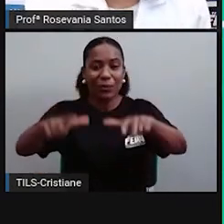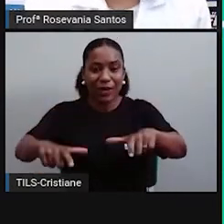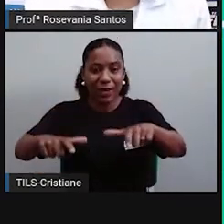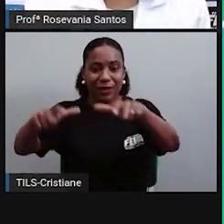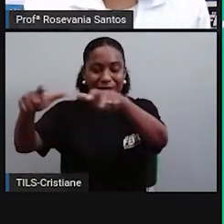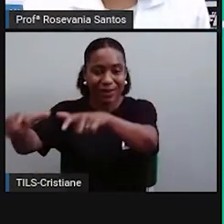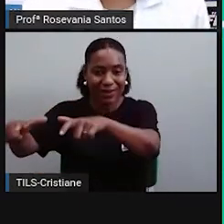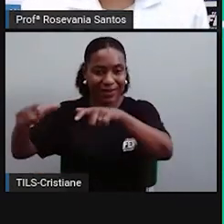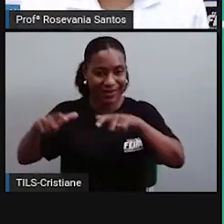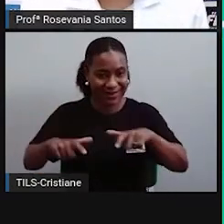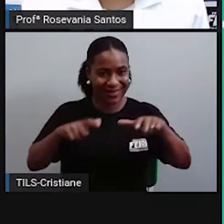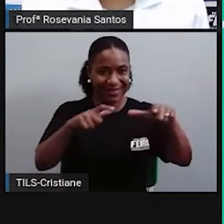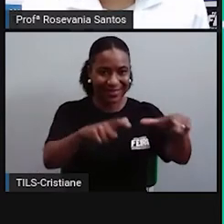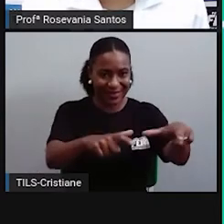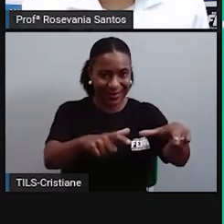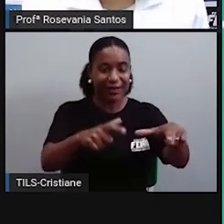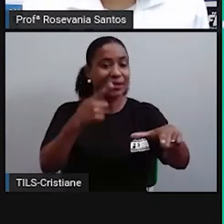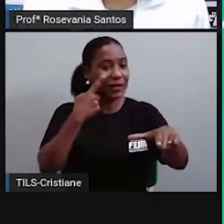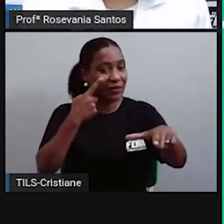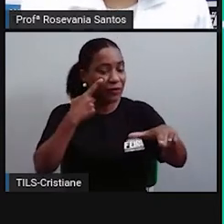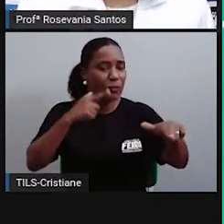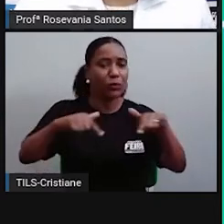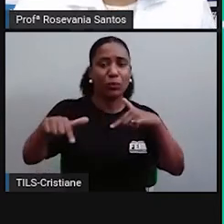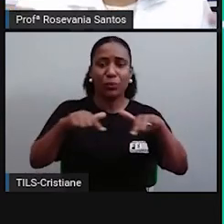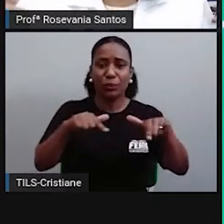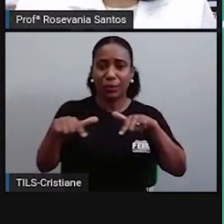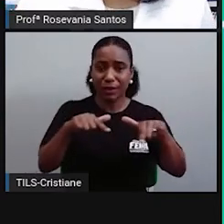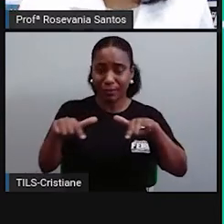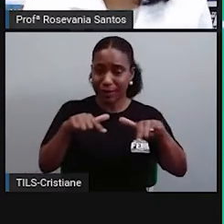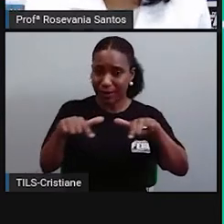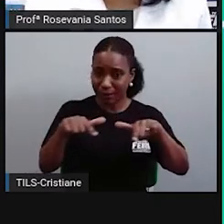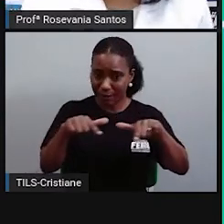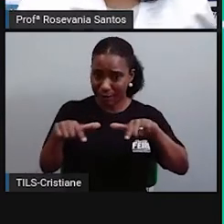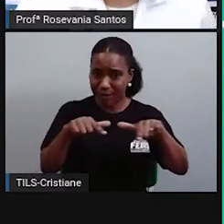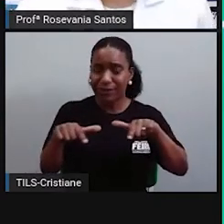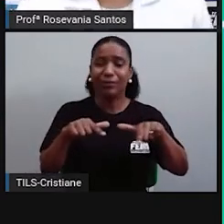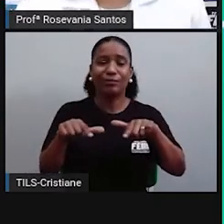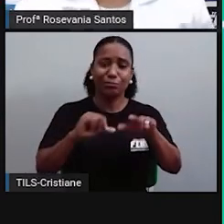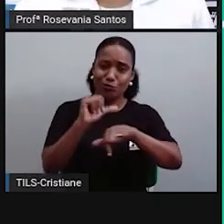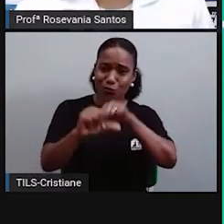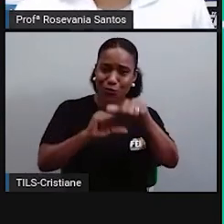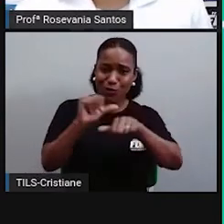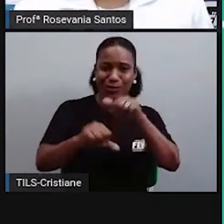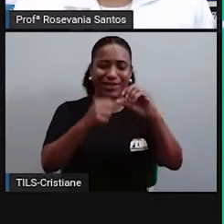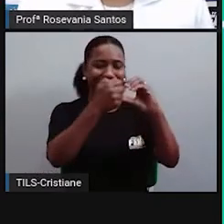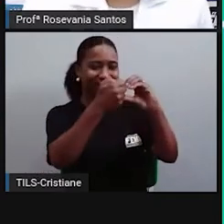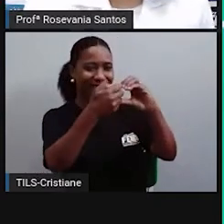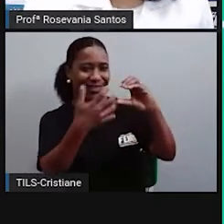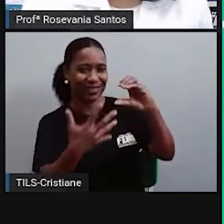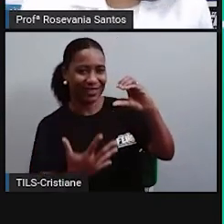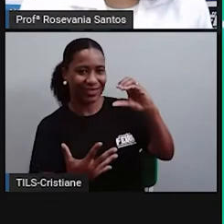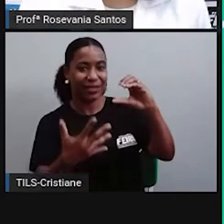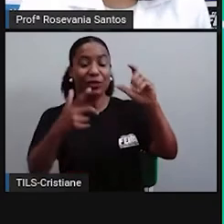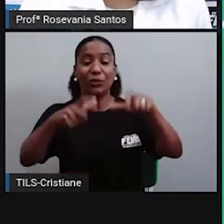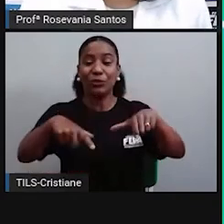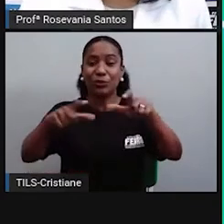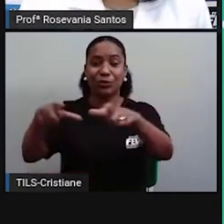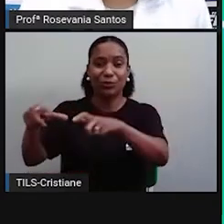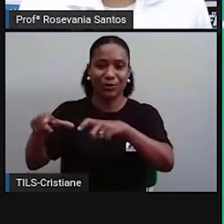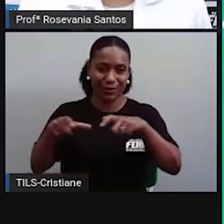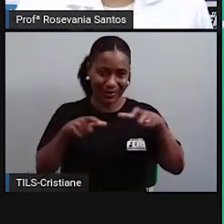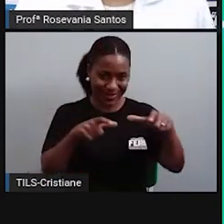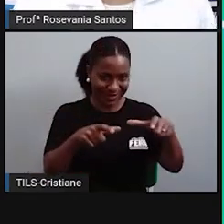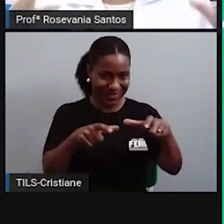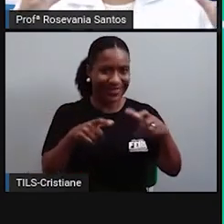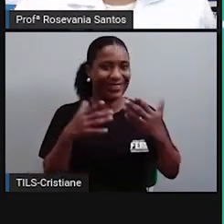nosso trabalho naquele espaço, a gente vai dando uma configuração diferente àquela formação de região geral.